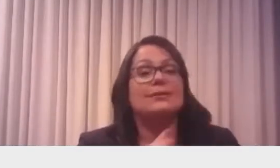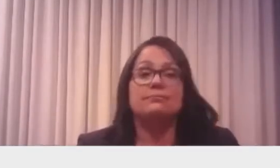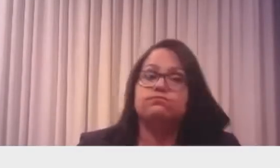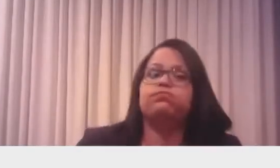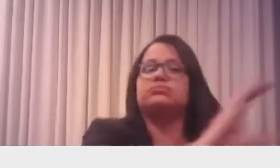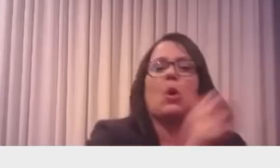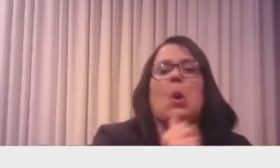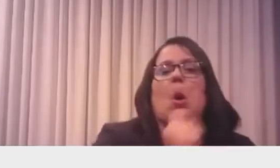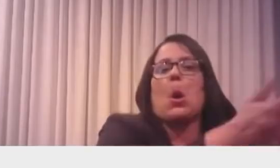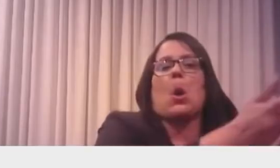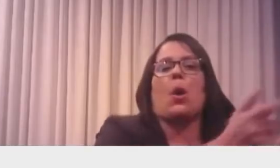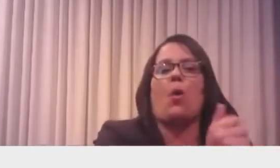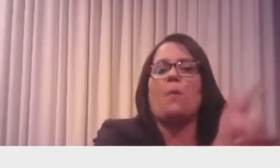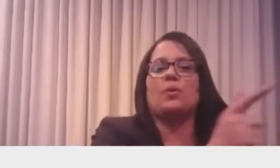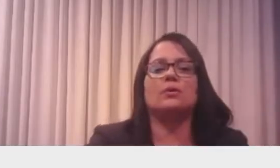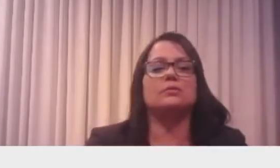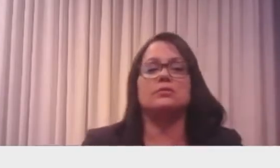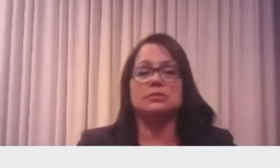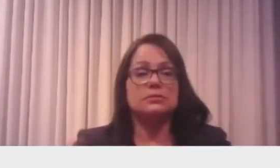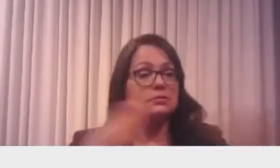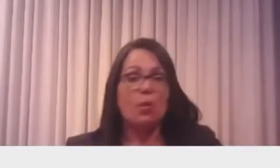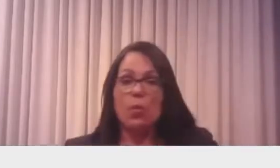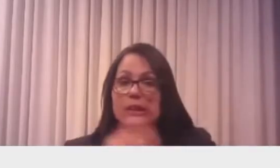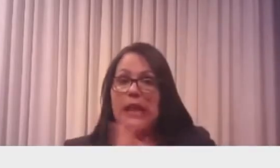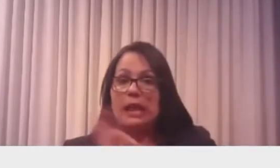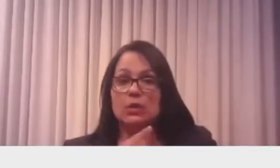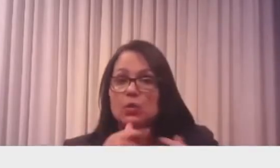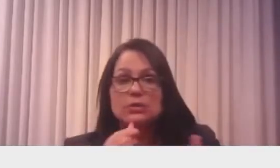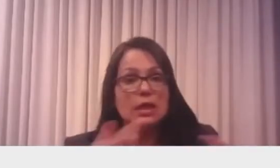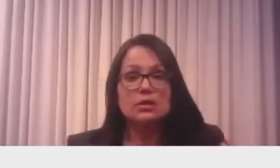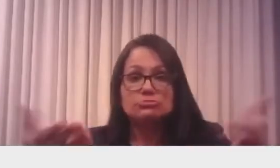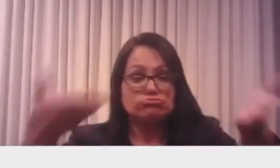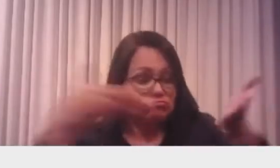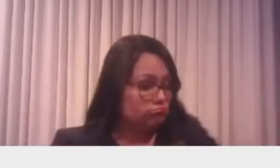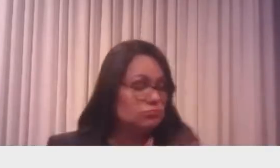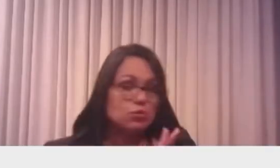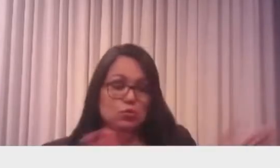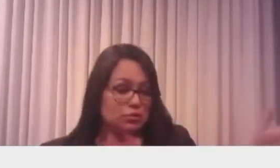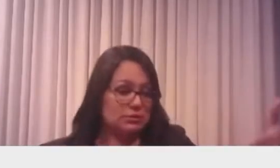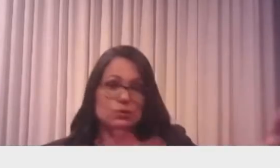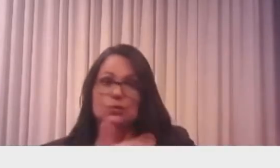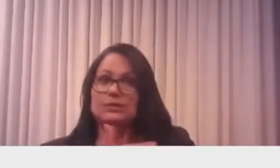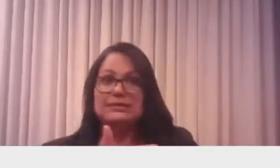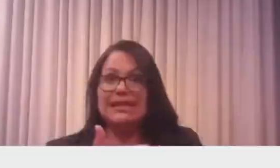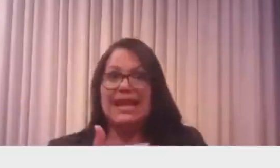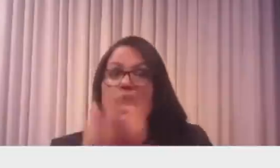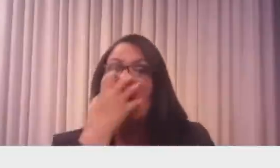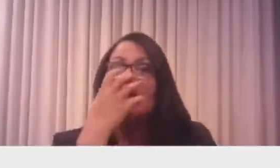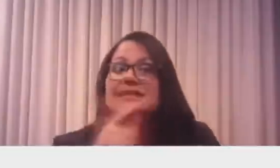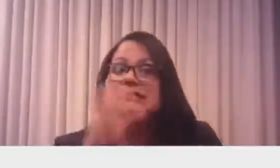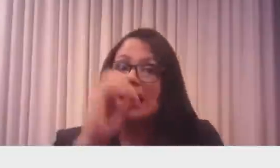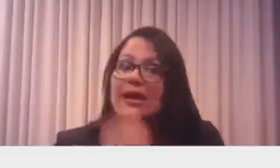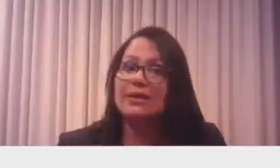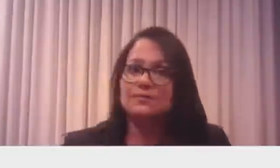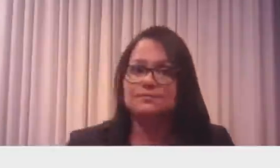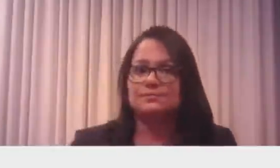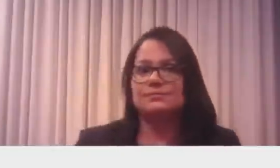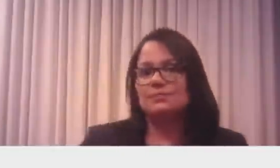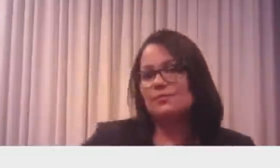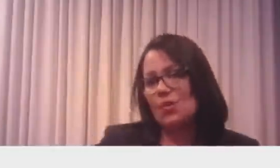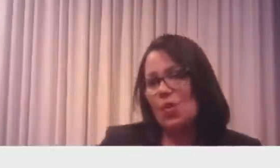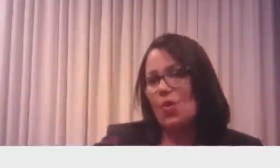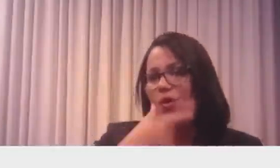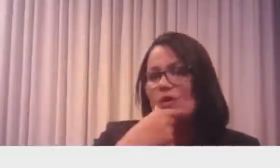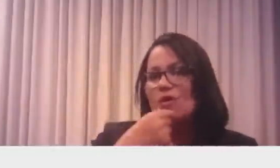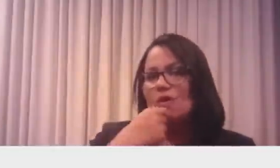CPI não fala nada. Hoje, o Renan Calheiros me acusou de corrupto quando o Jorginho Mestre Santa Catarina falou, peraí, corrupto por quê?